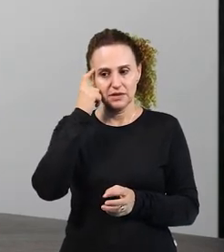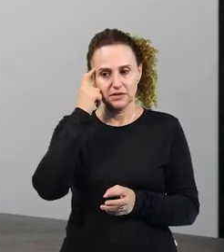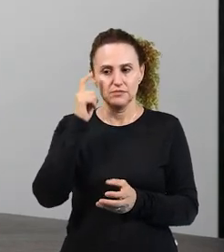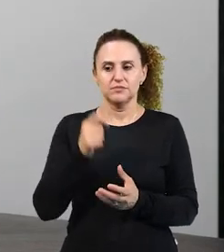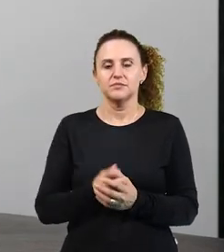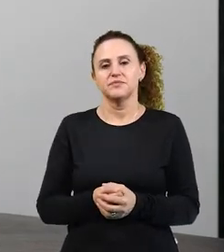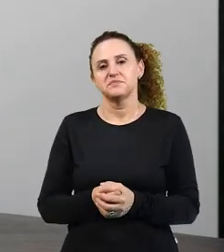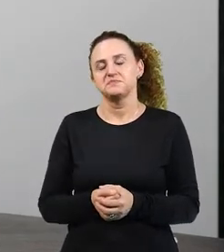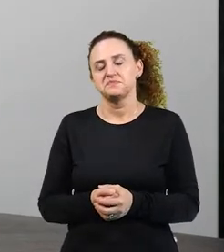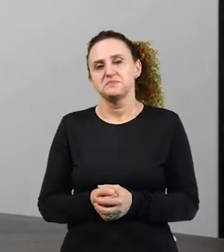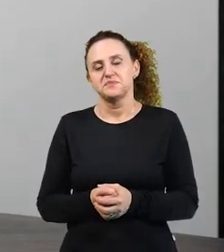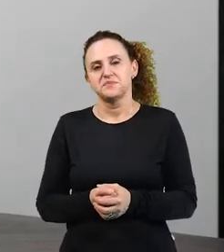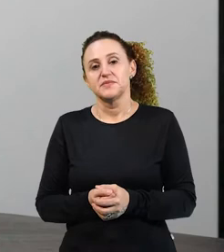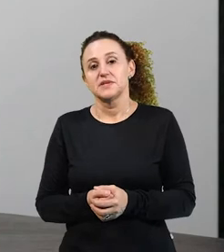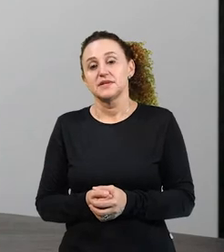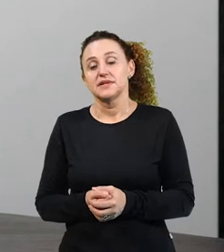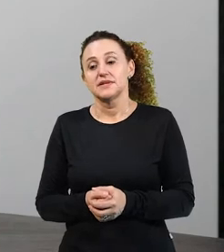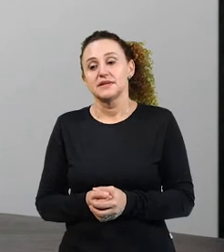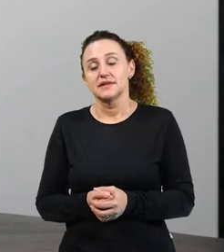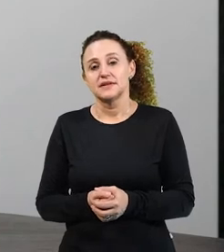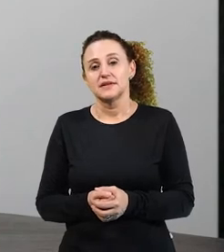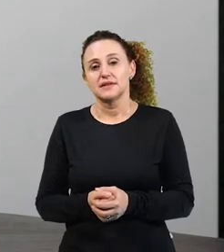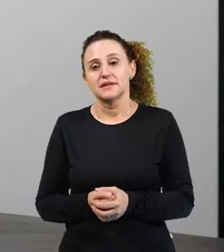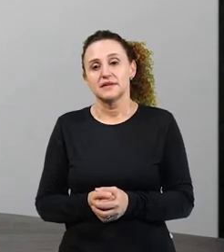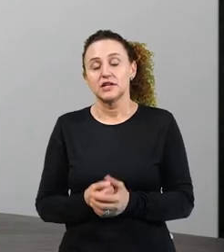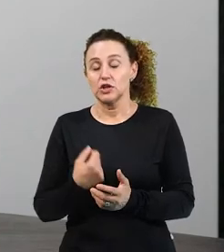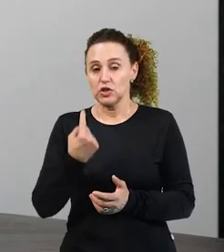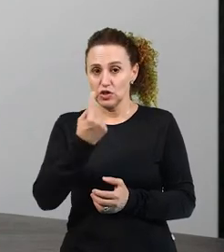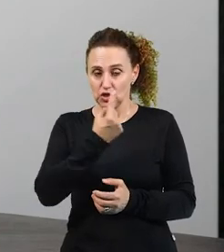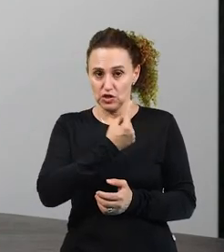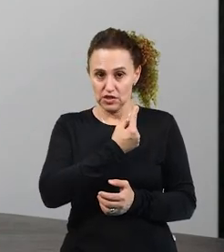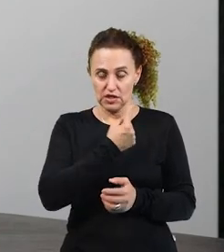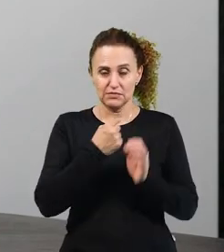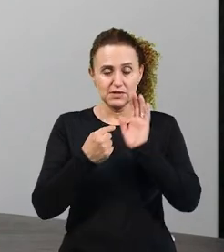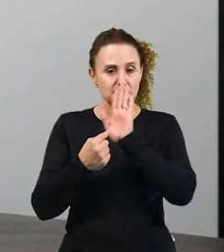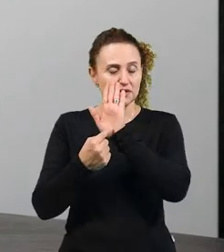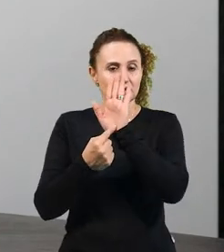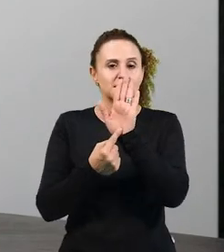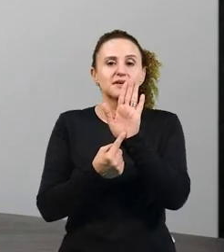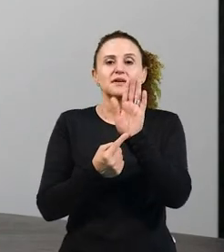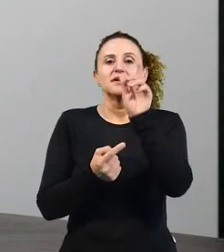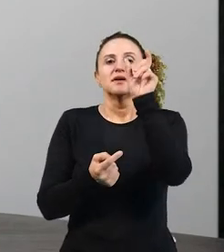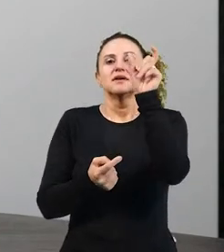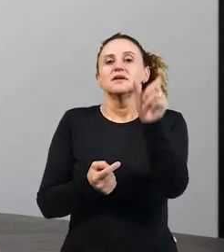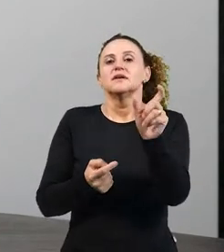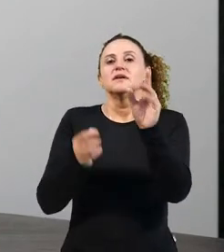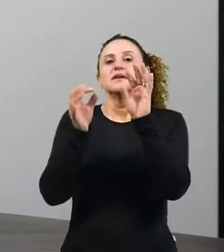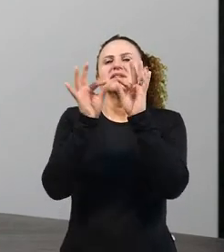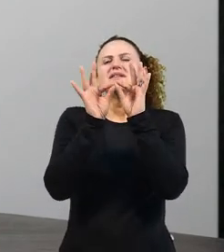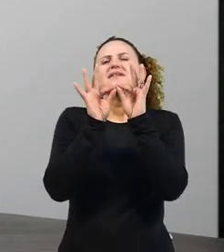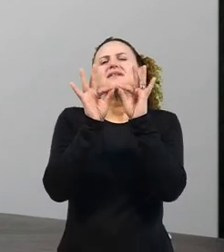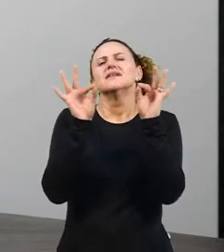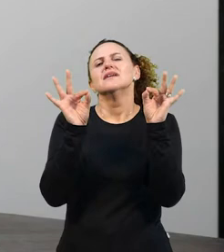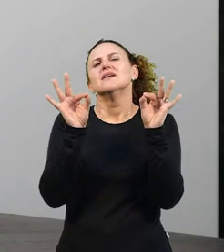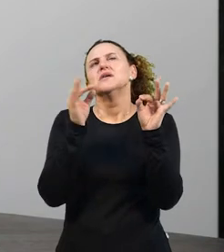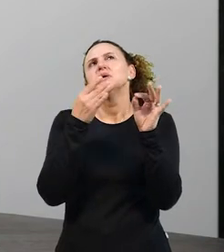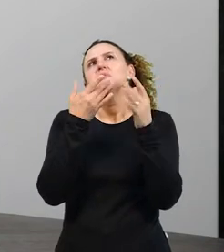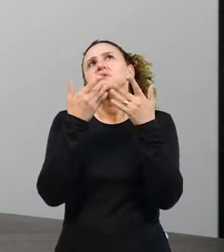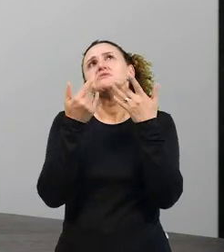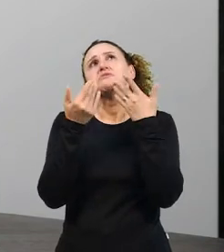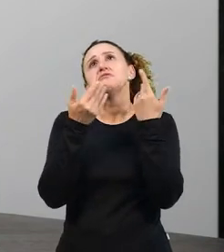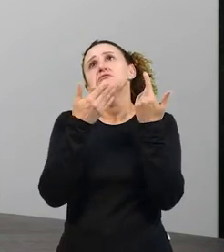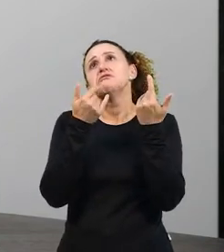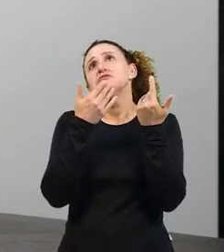quando a gente apresenta palavras simples, é fácil